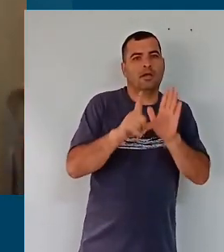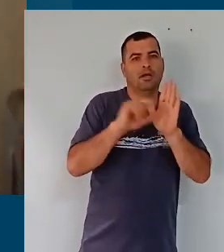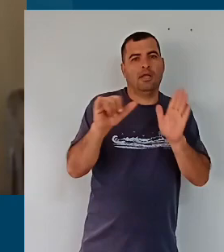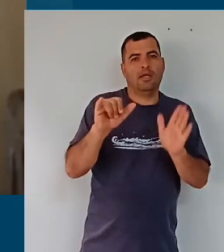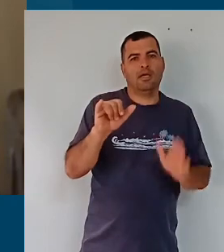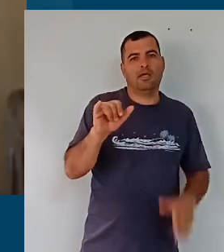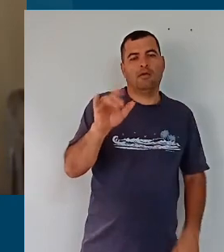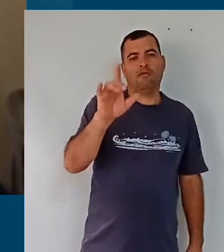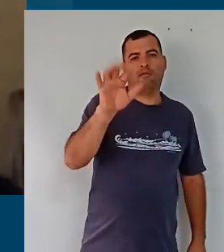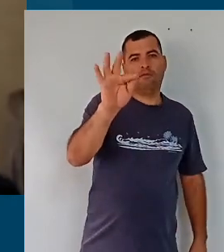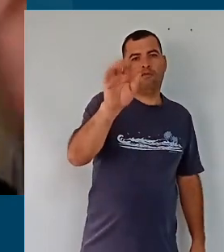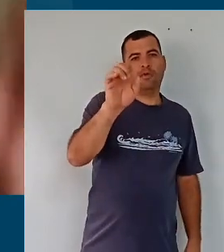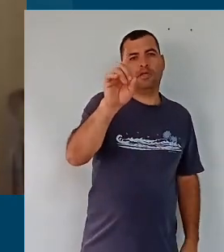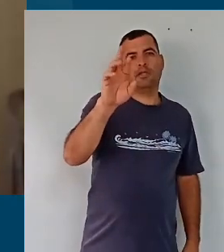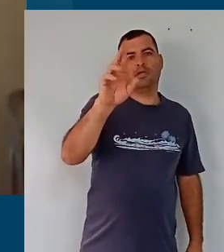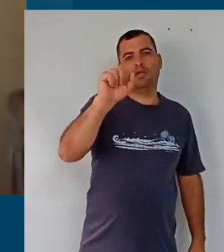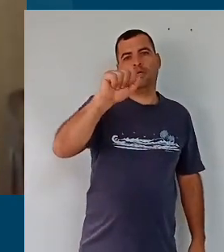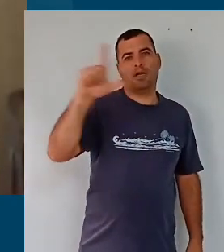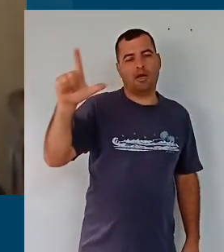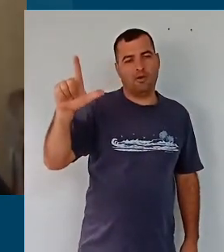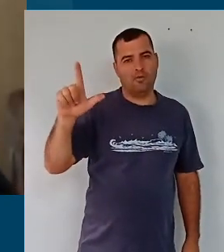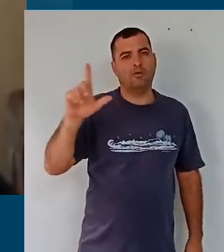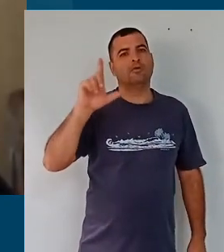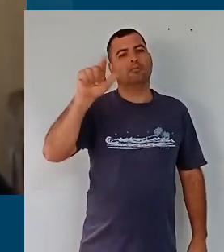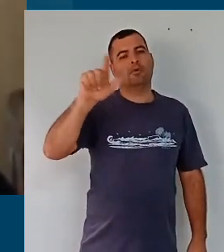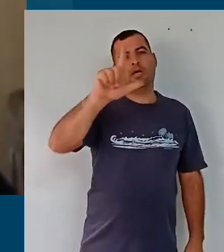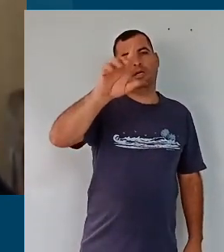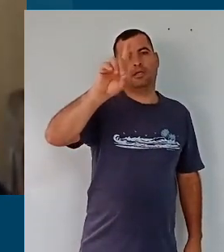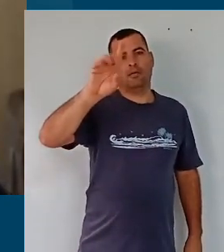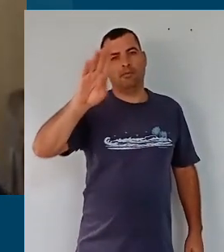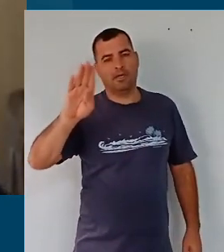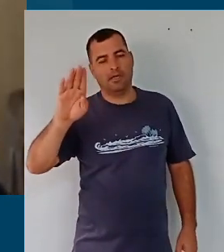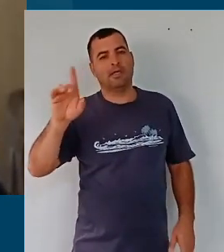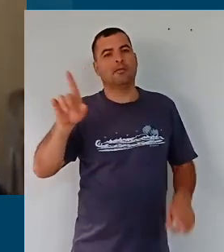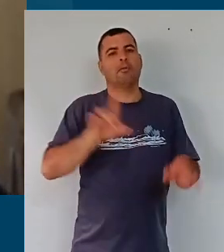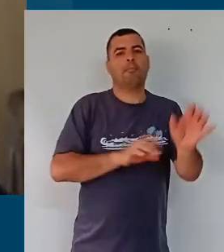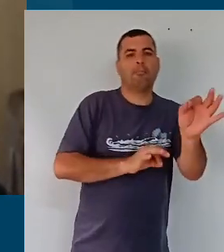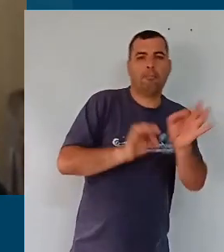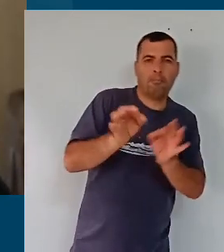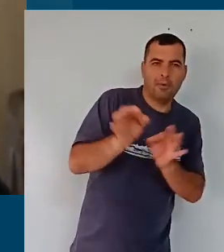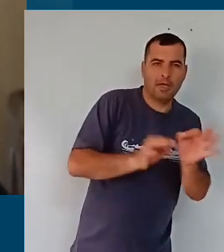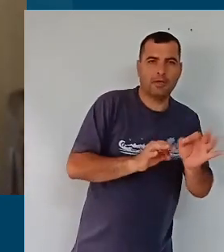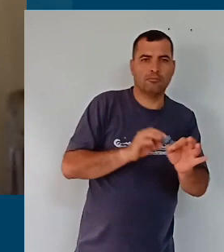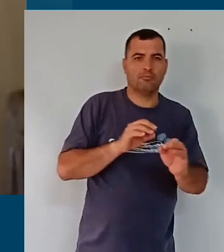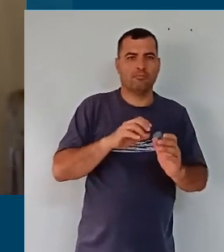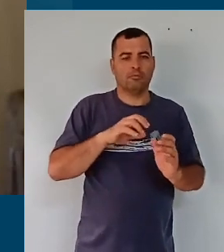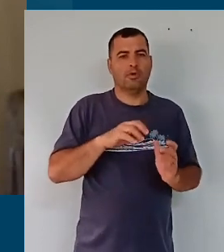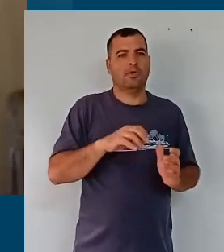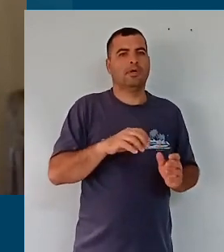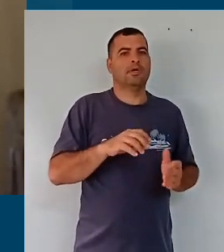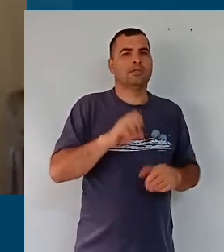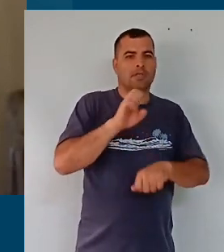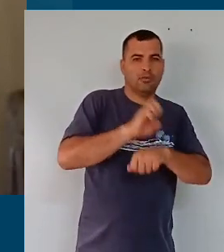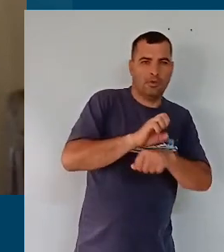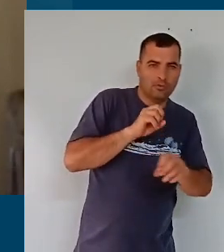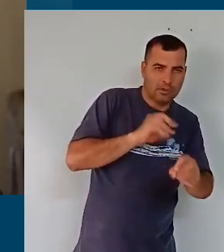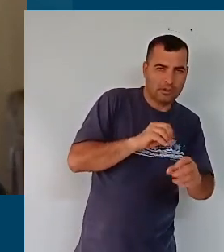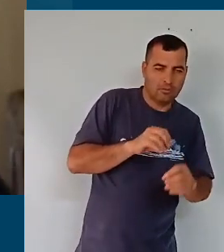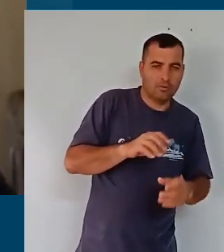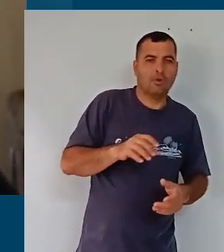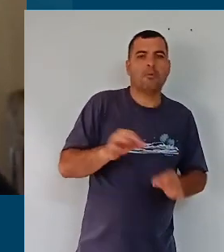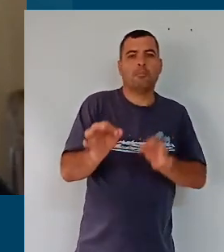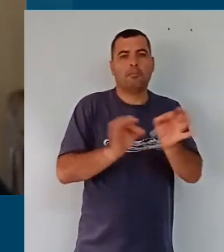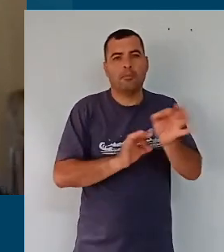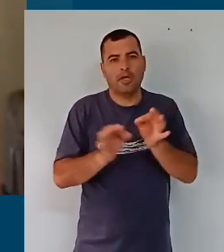Federal, passa pela LDB, é apresentada no Plano Nacional Educação, no Plano Municipal Educação,